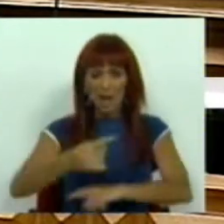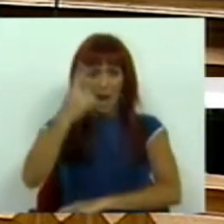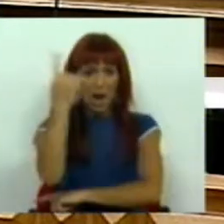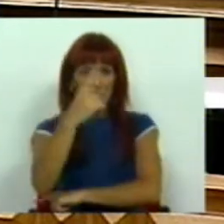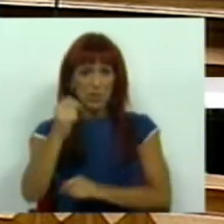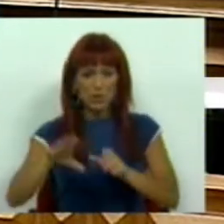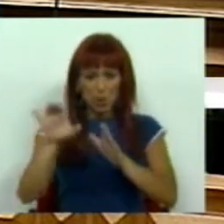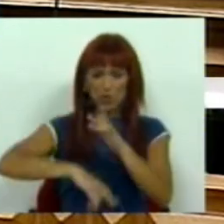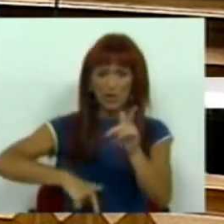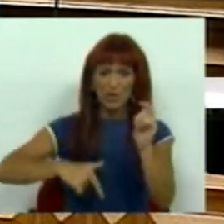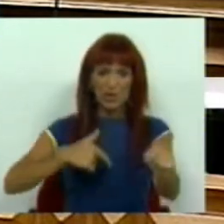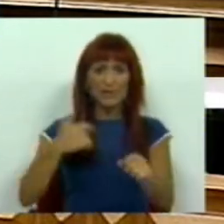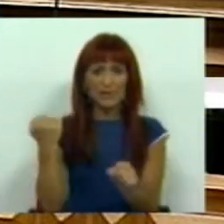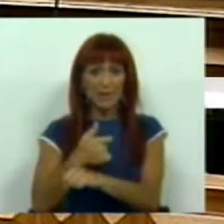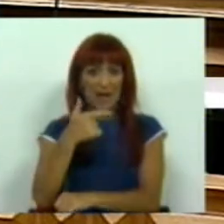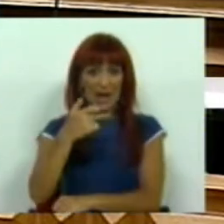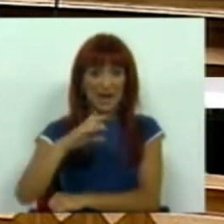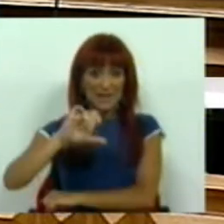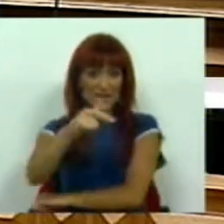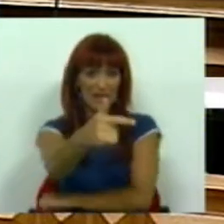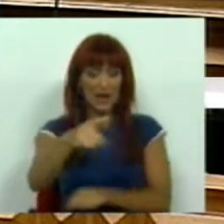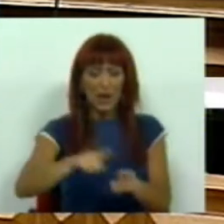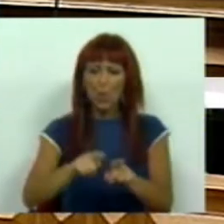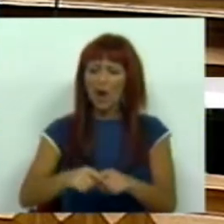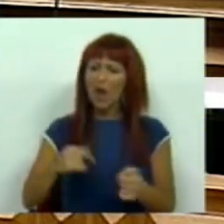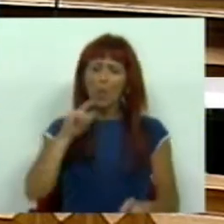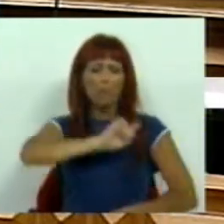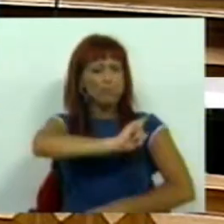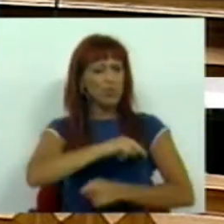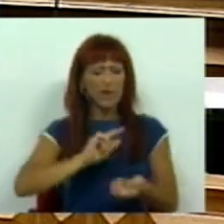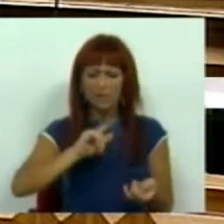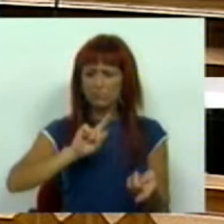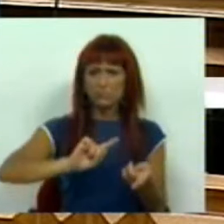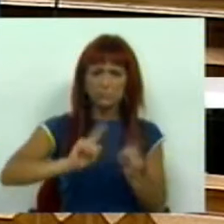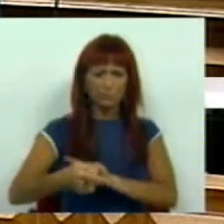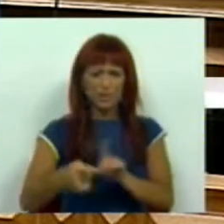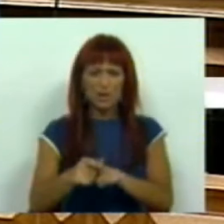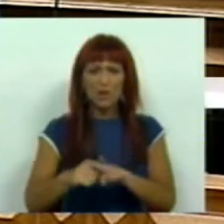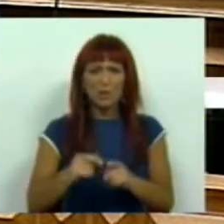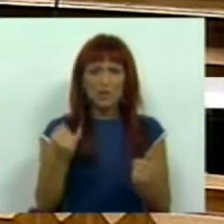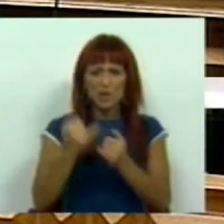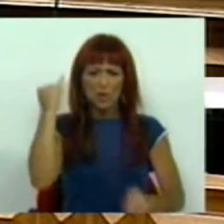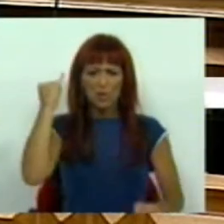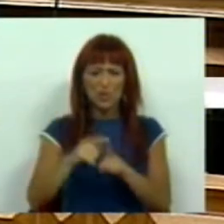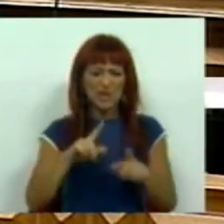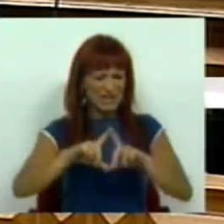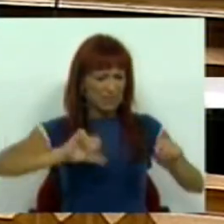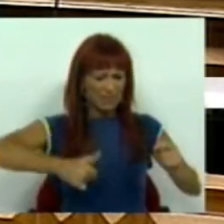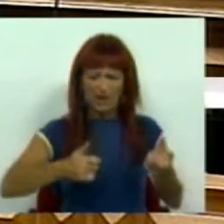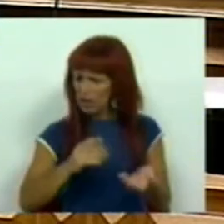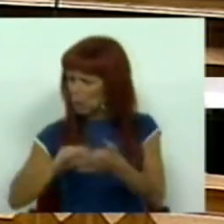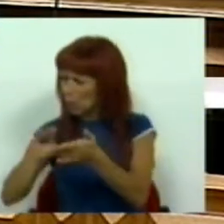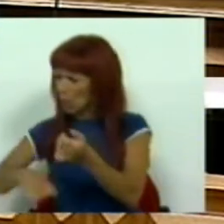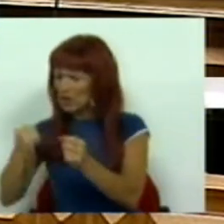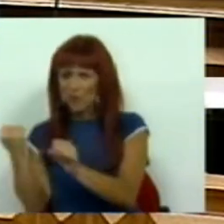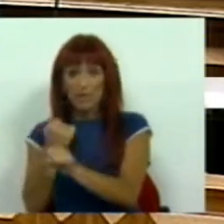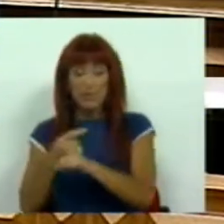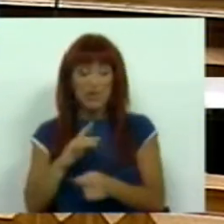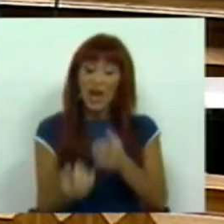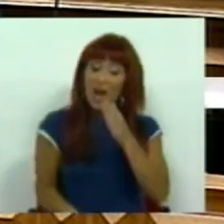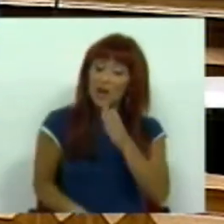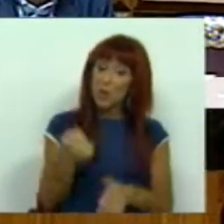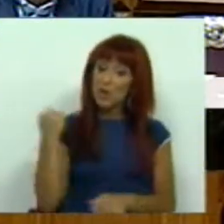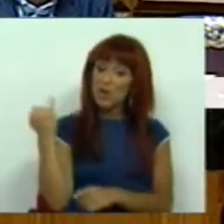autoridade das condições de trabalho o poder da conversão automática de um recibo verde em contrato de trabalho, será criar um